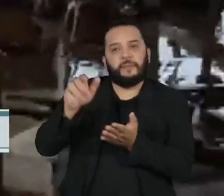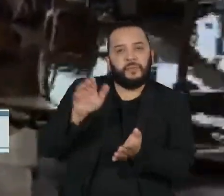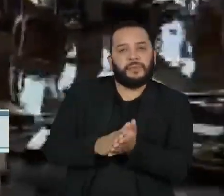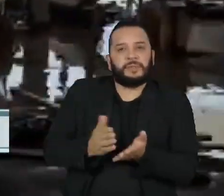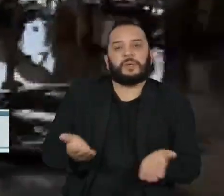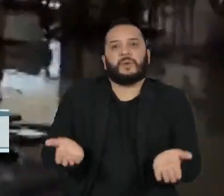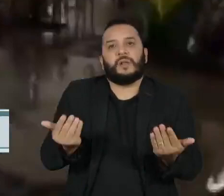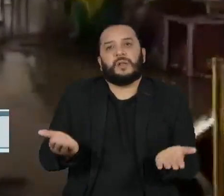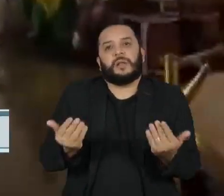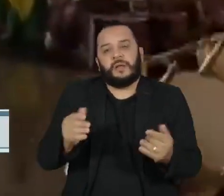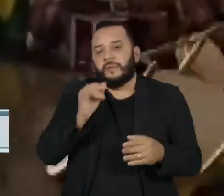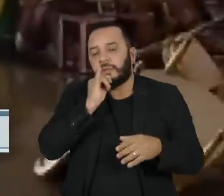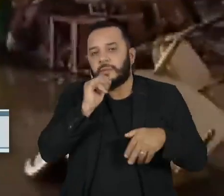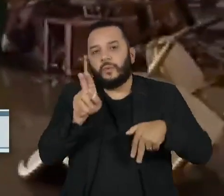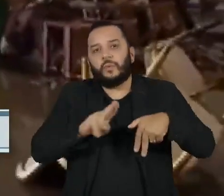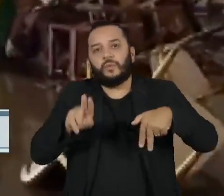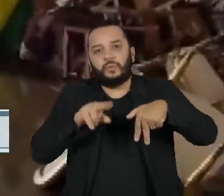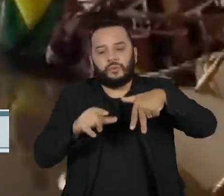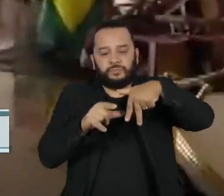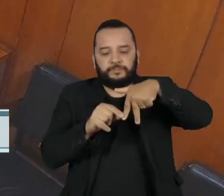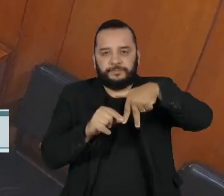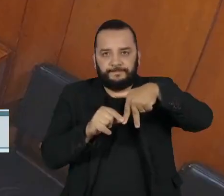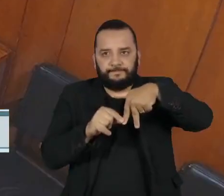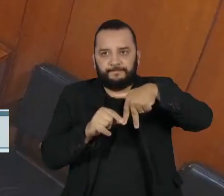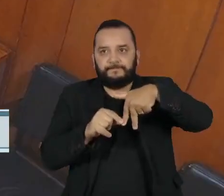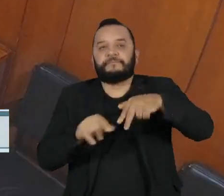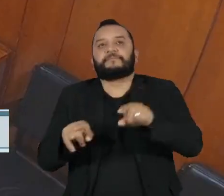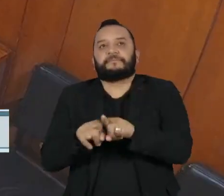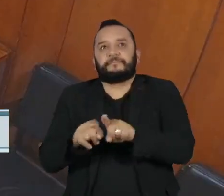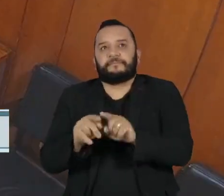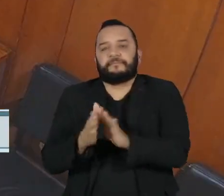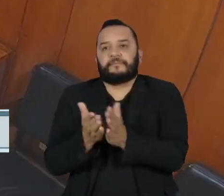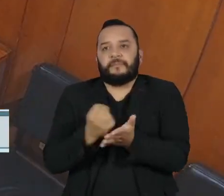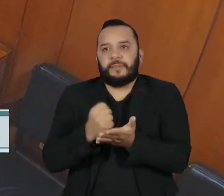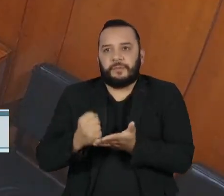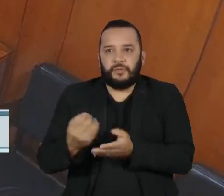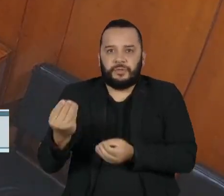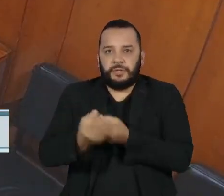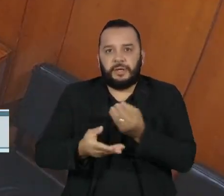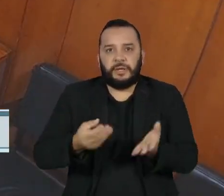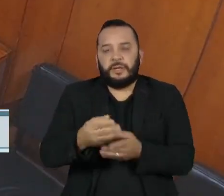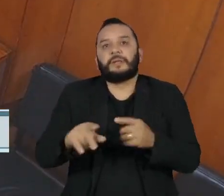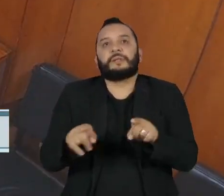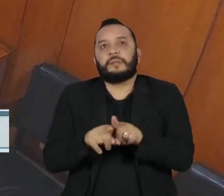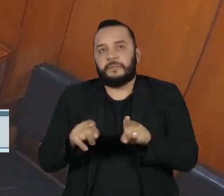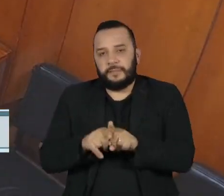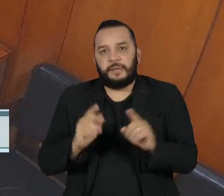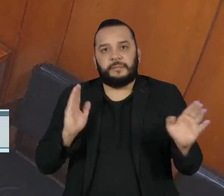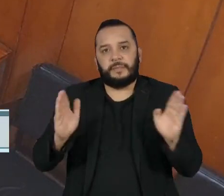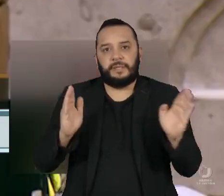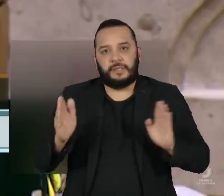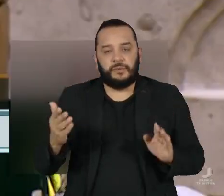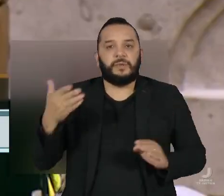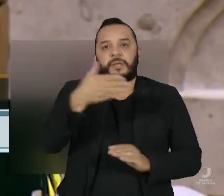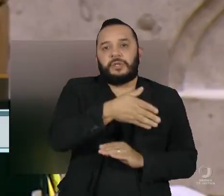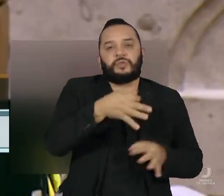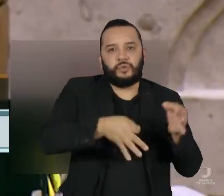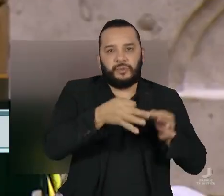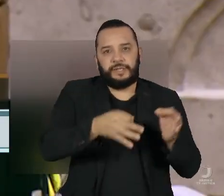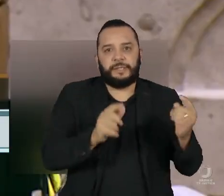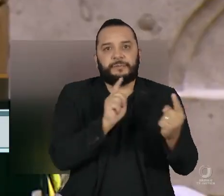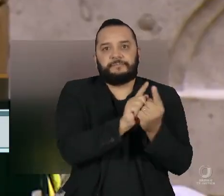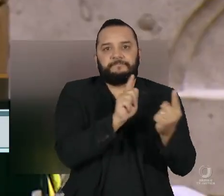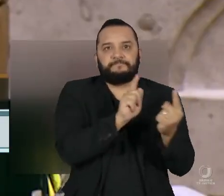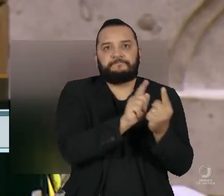brandas, como o uso da tornozeleira eletrônica, a entrega do passaporte e a necessidade de se apresentar periodicamente a um juiz. Segundo a